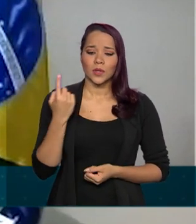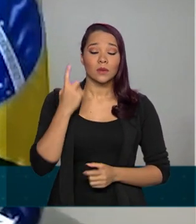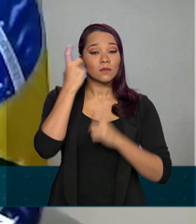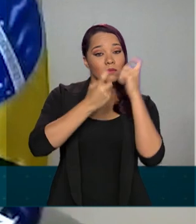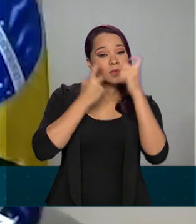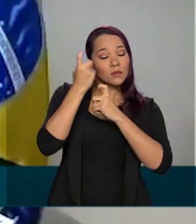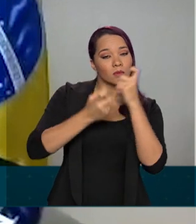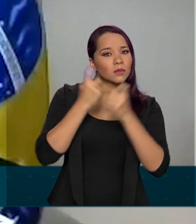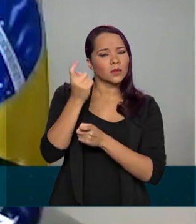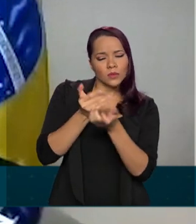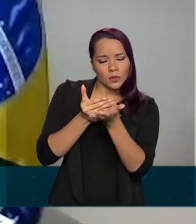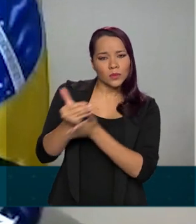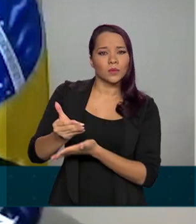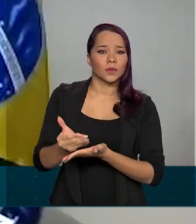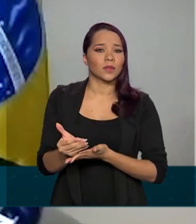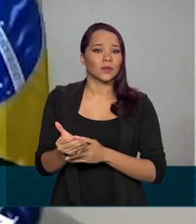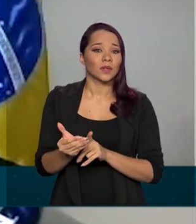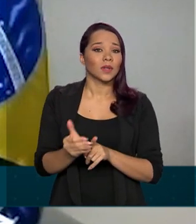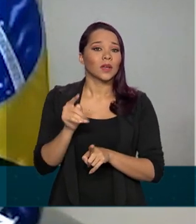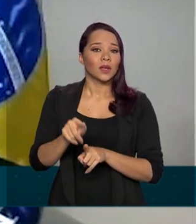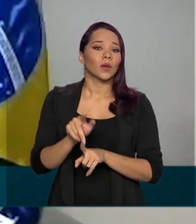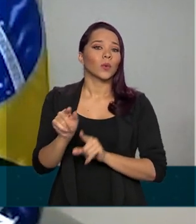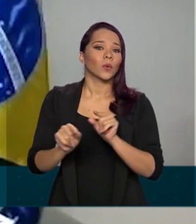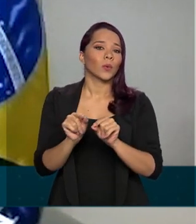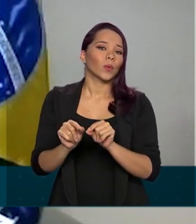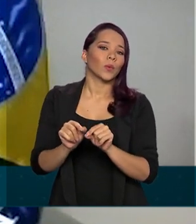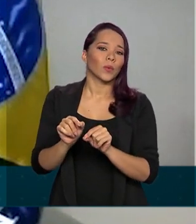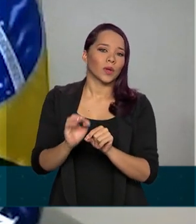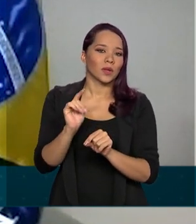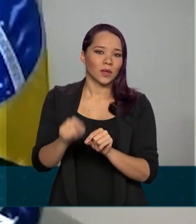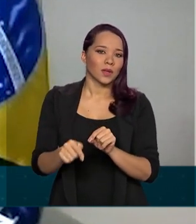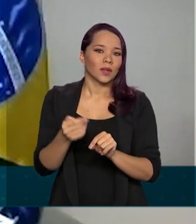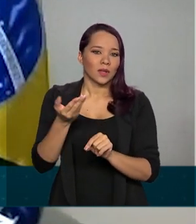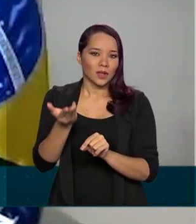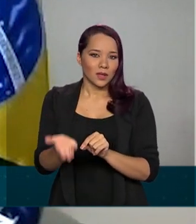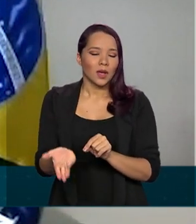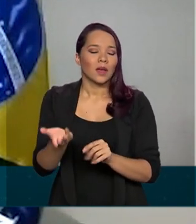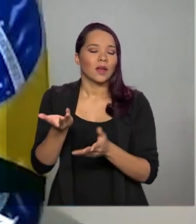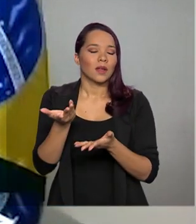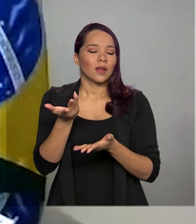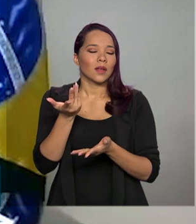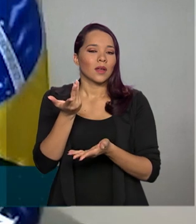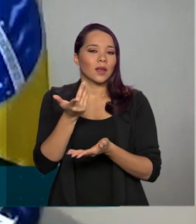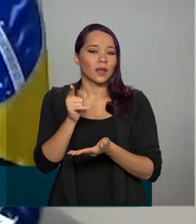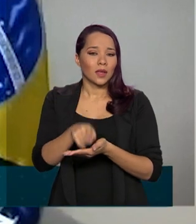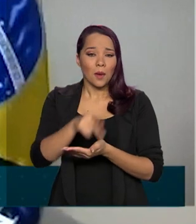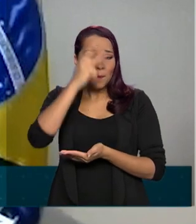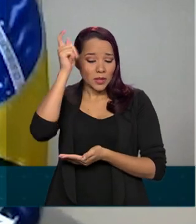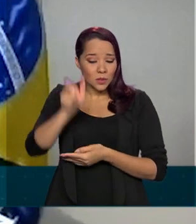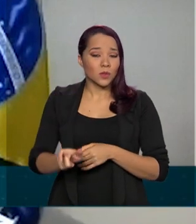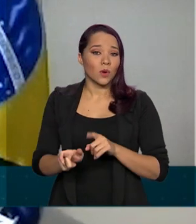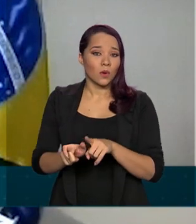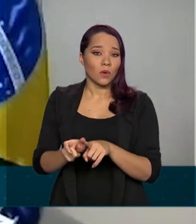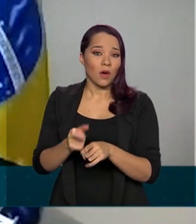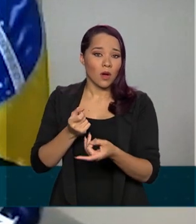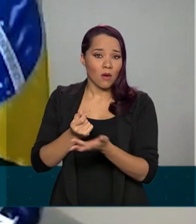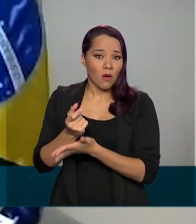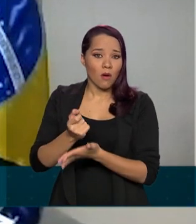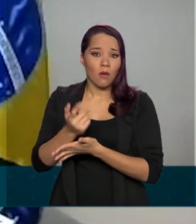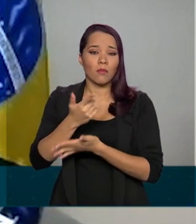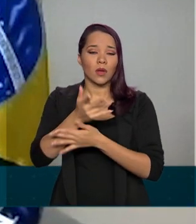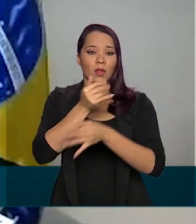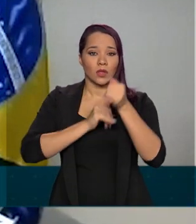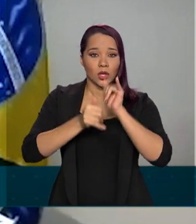desde o primeiro momento foi que o consumidor de